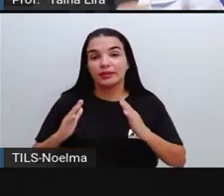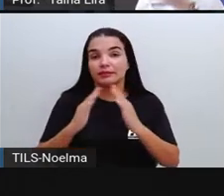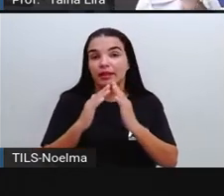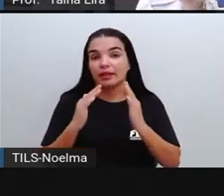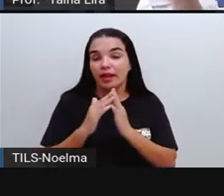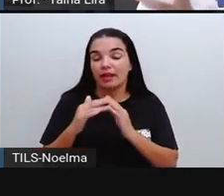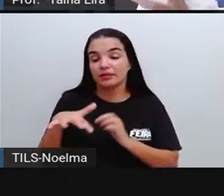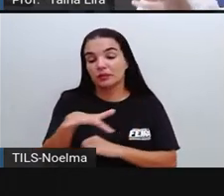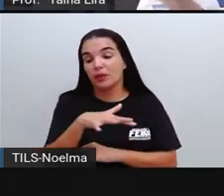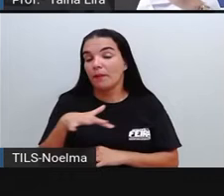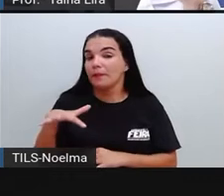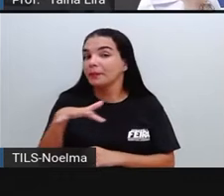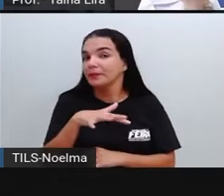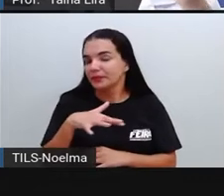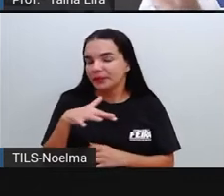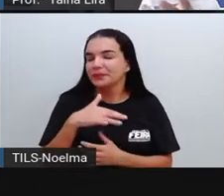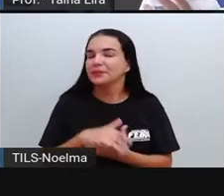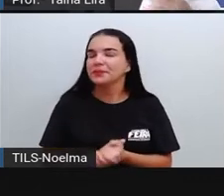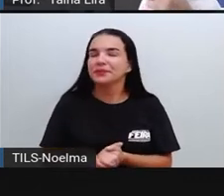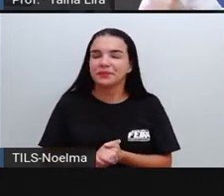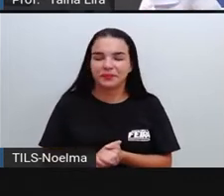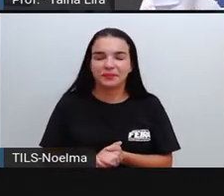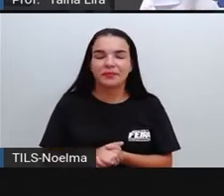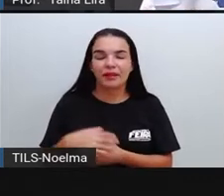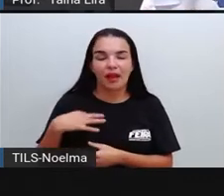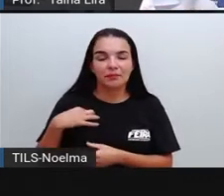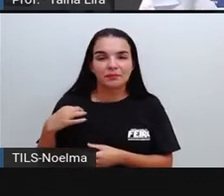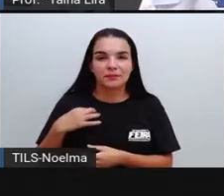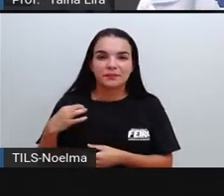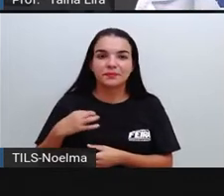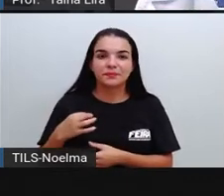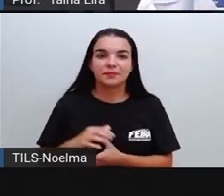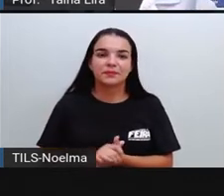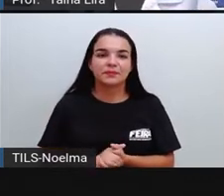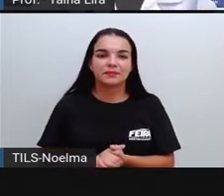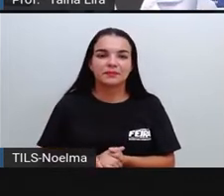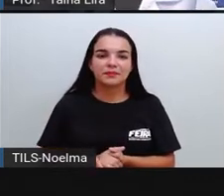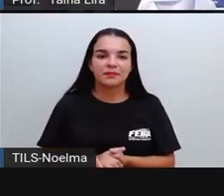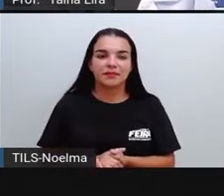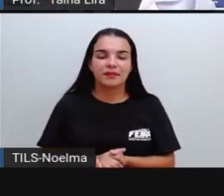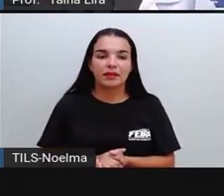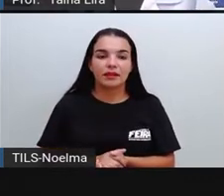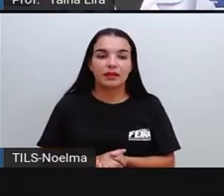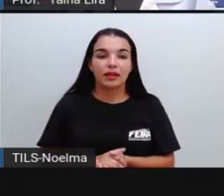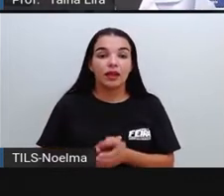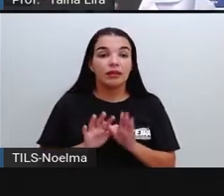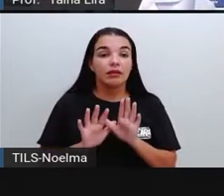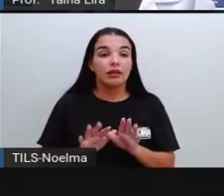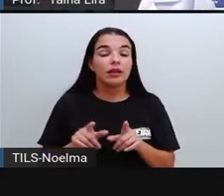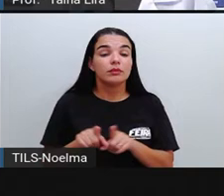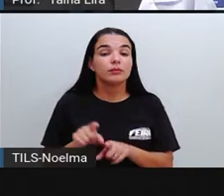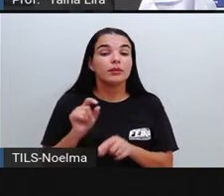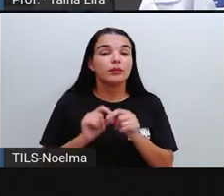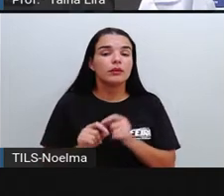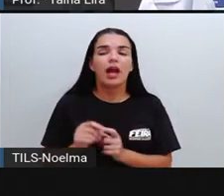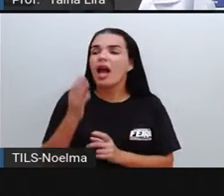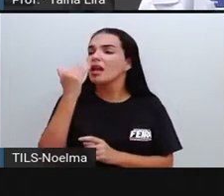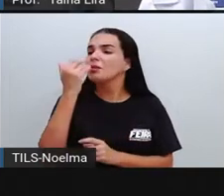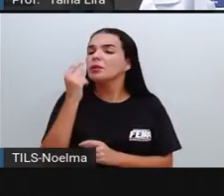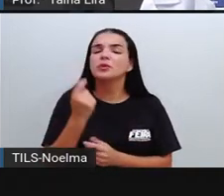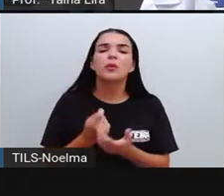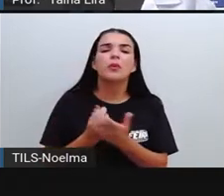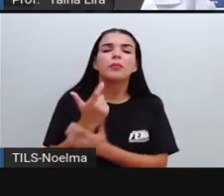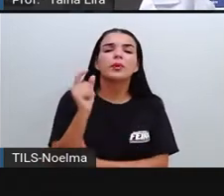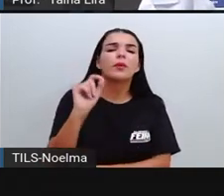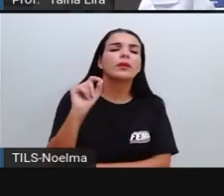limpeza do ambiente, a limpeza da roupa, certo? Tá, e de alimentos, o que foi que ela comprou ali